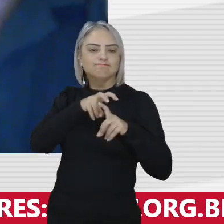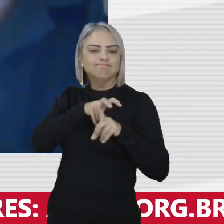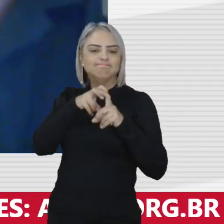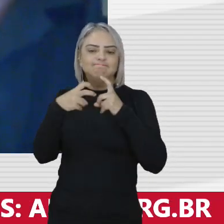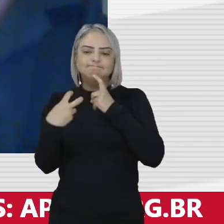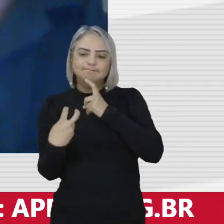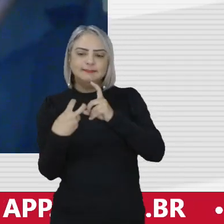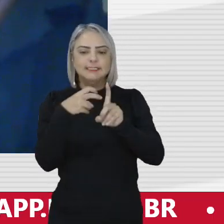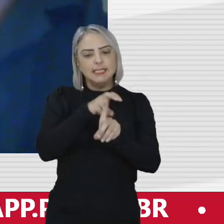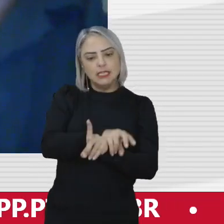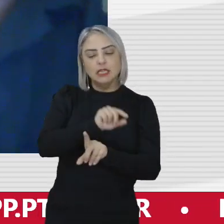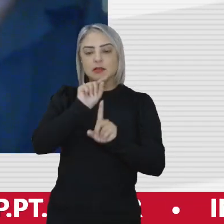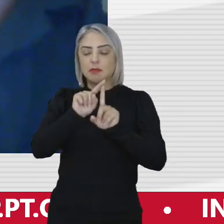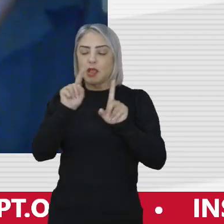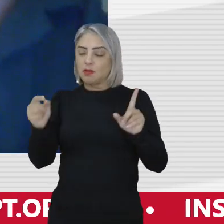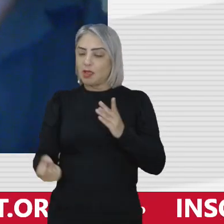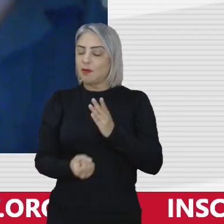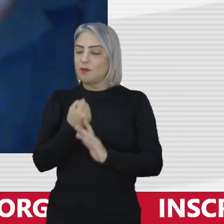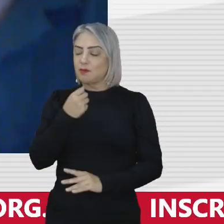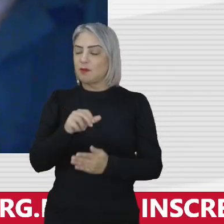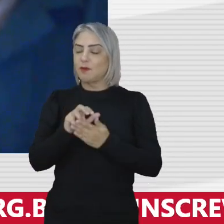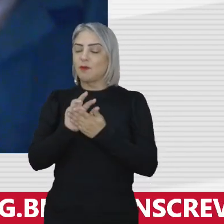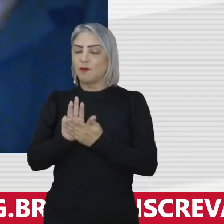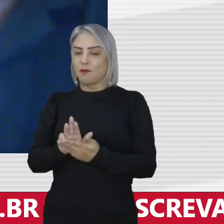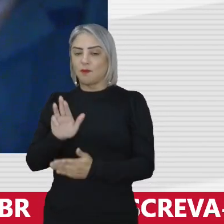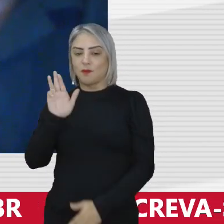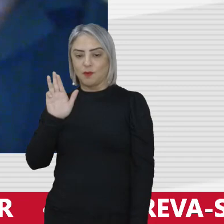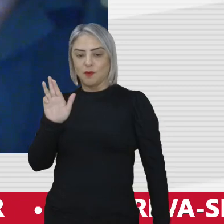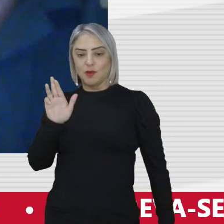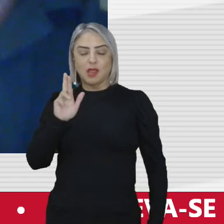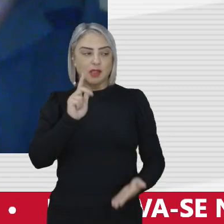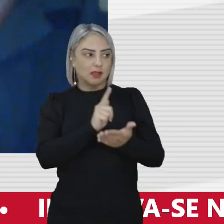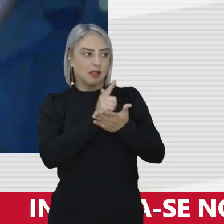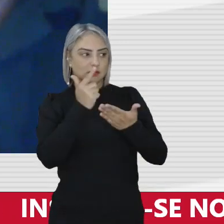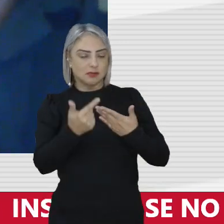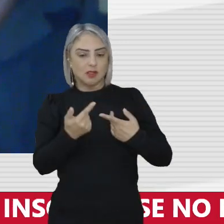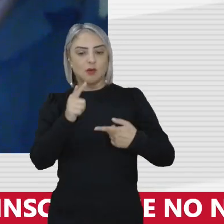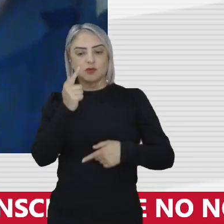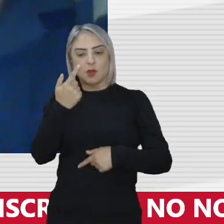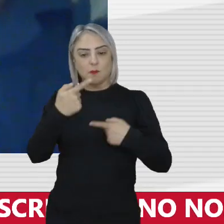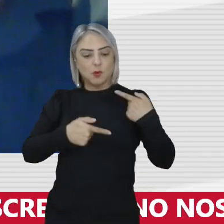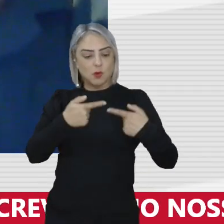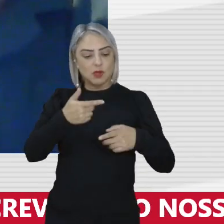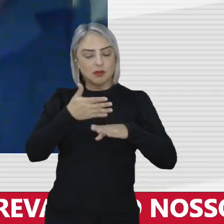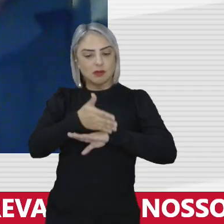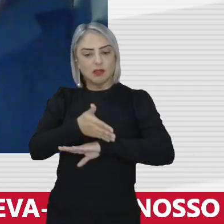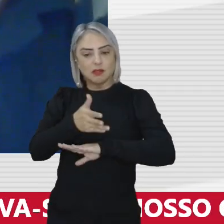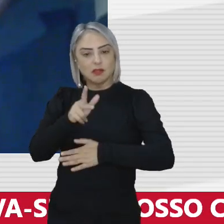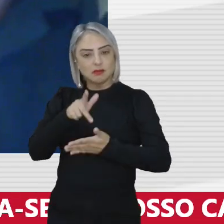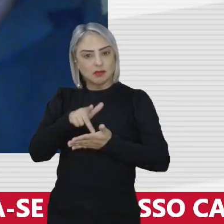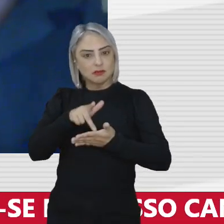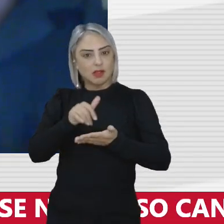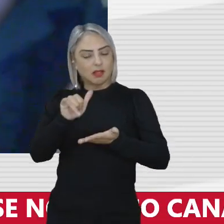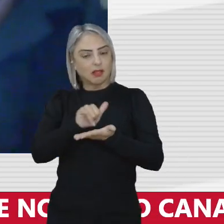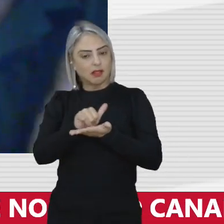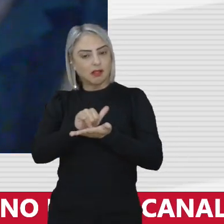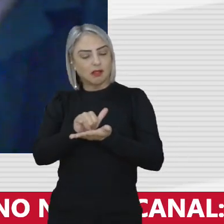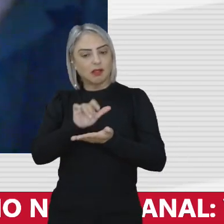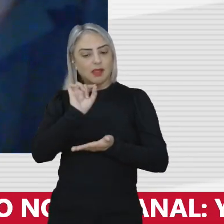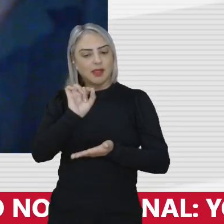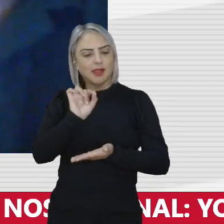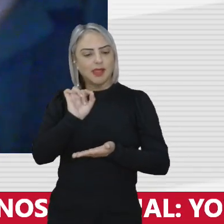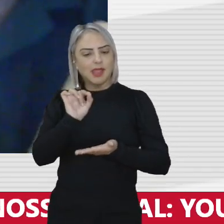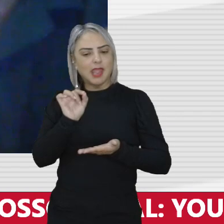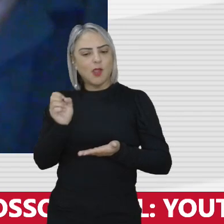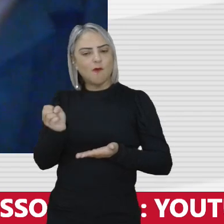mas o que aconteceu com o Lula que está nesse livro Geopolítica da Intervenção A Verdadeira História da Lava Jato é uma forma